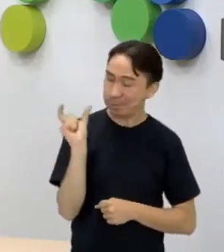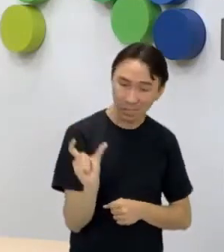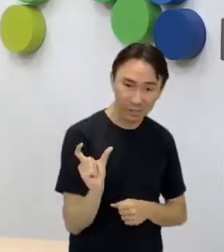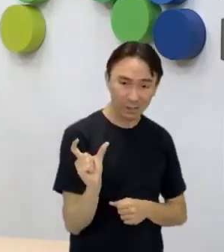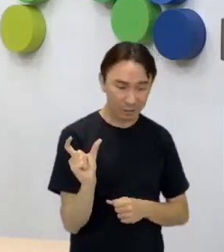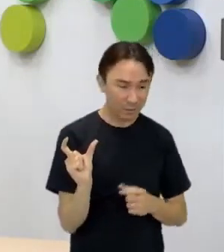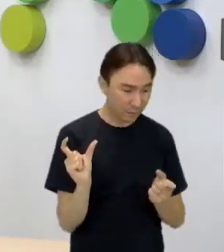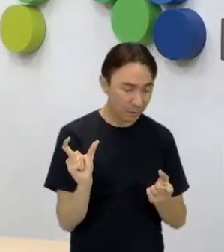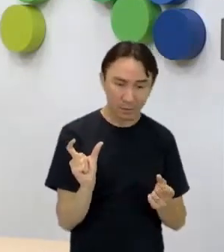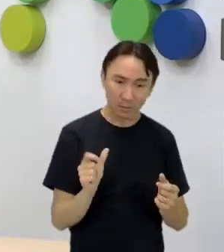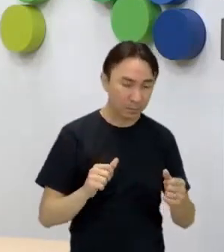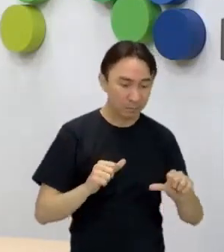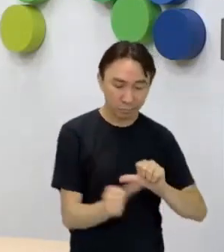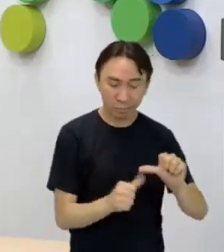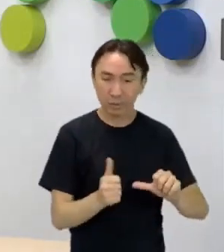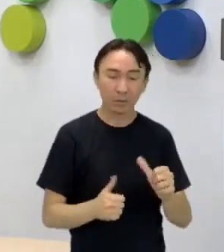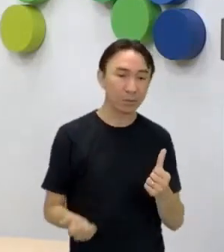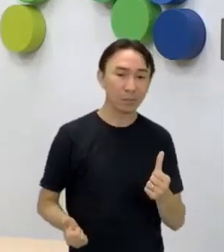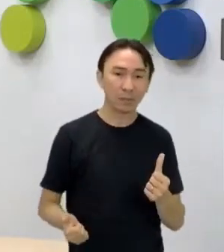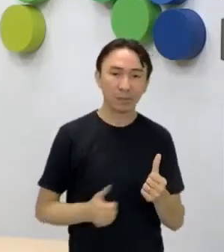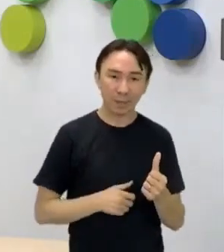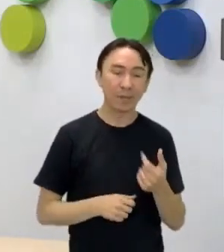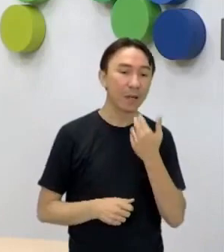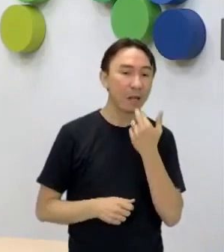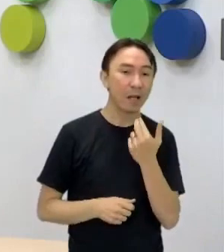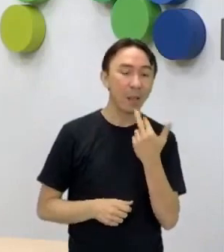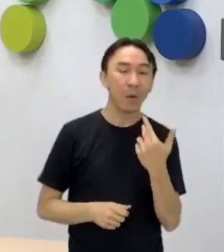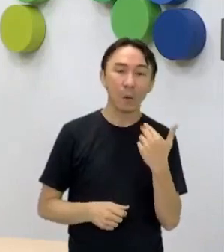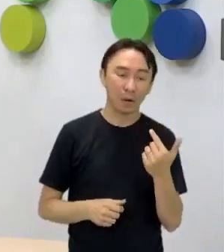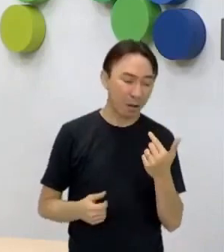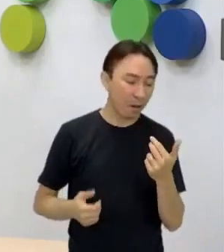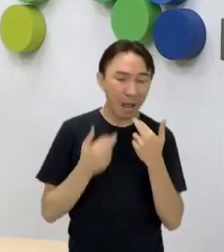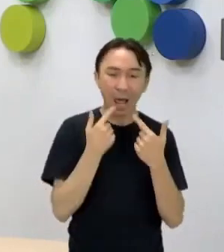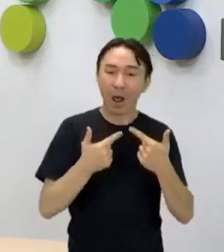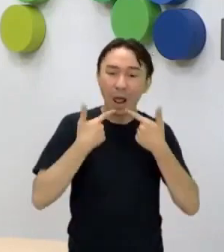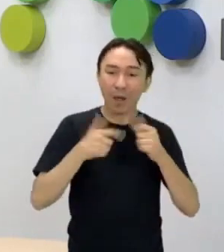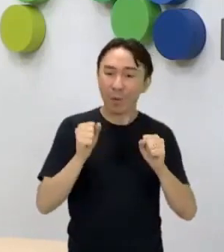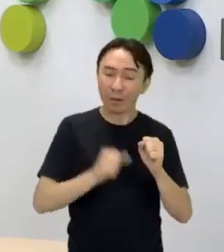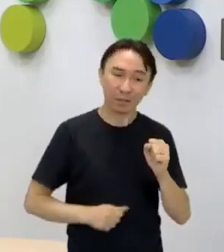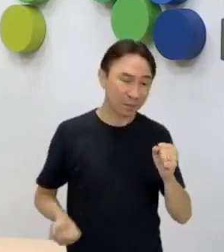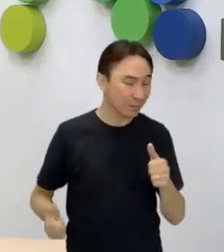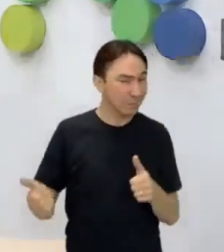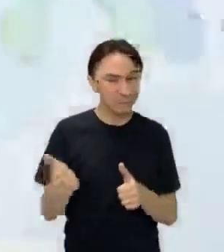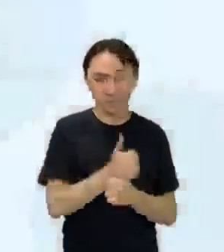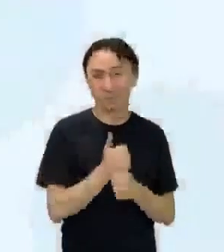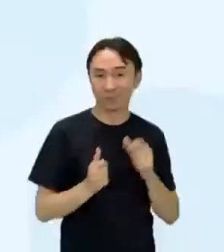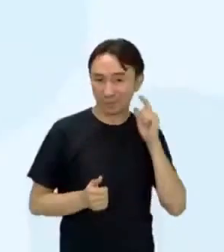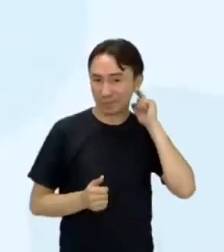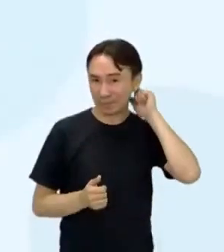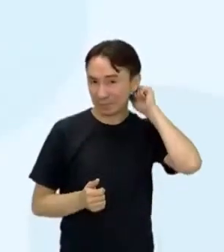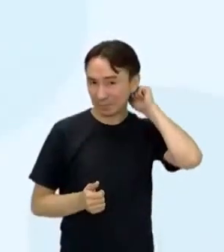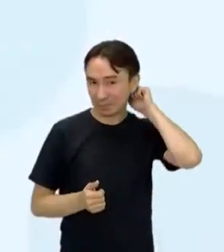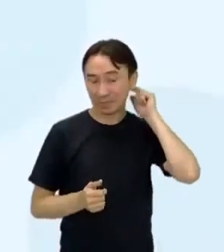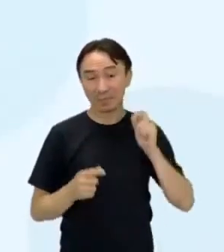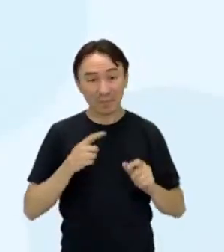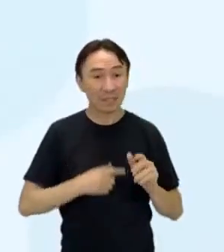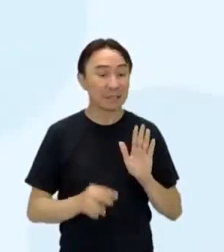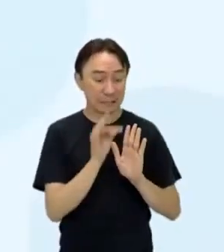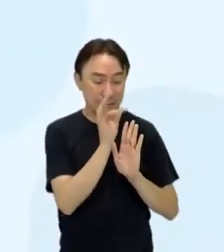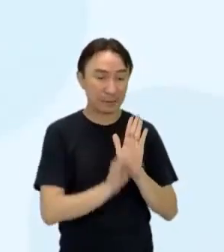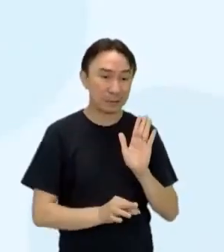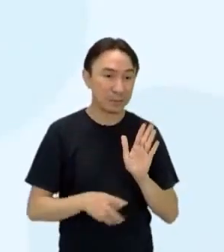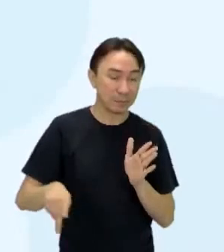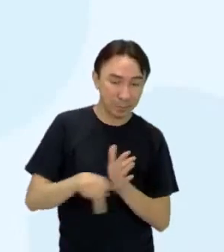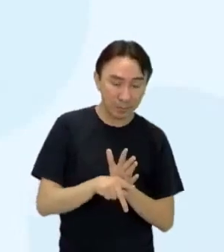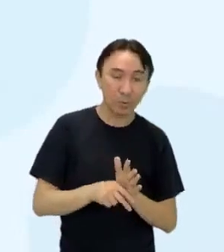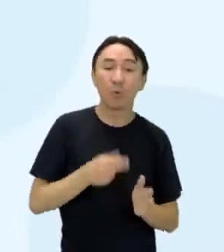mais atual, ok? E balas de estalo é o texto do nosso Machado de Assis. Olha só, na aula de hoje, vamos falar